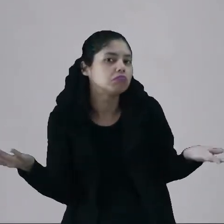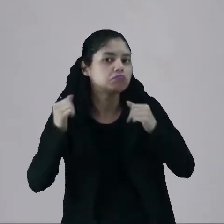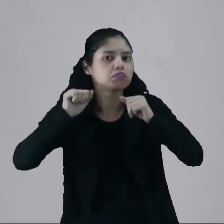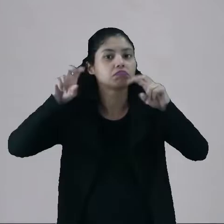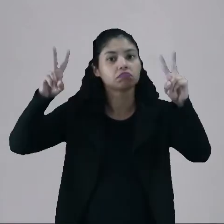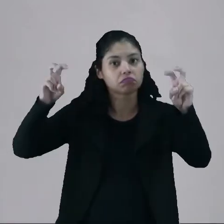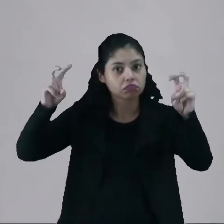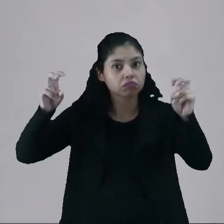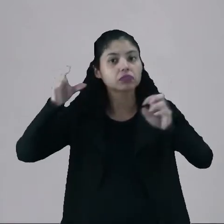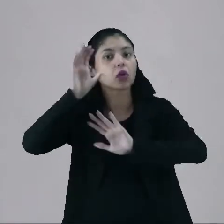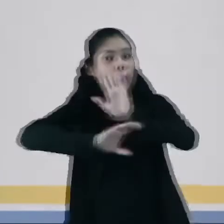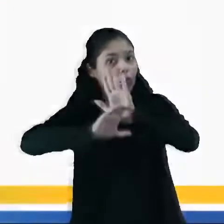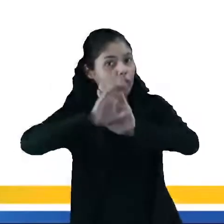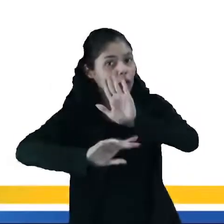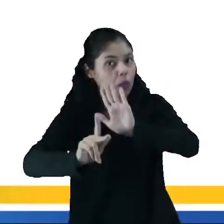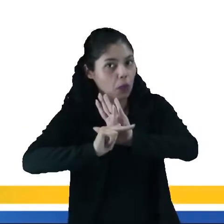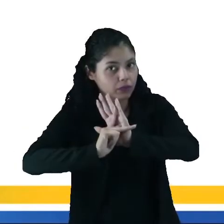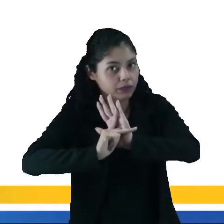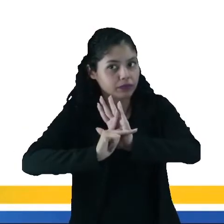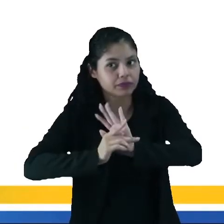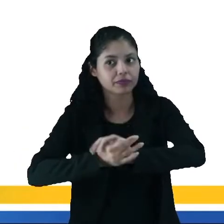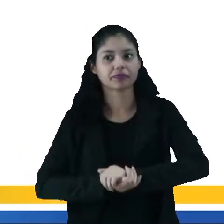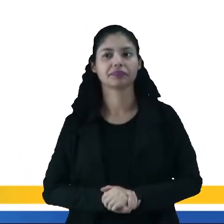seus devidos conceitos.